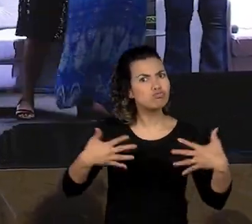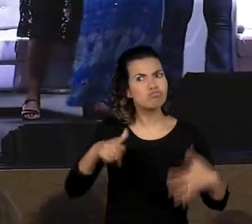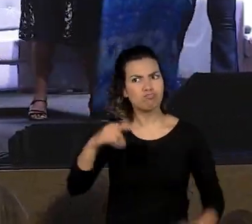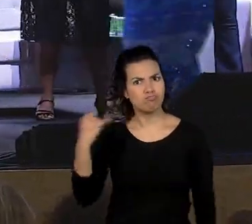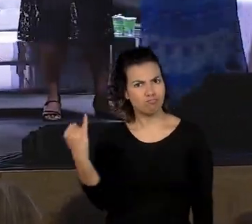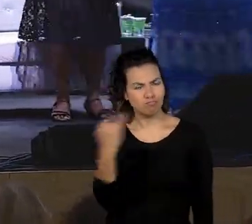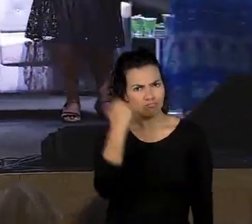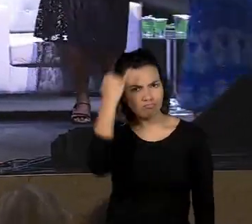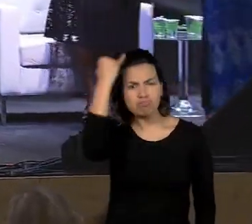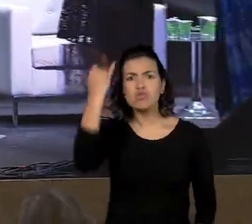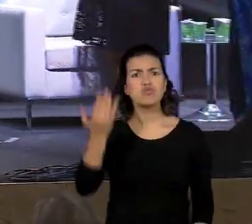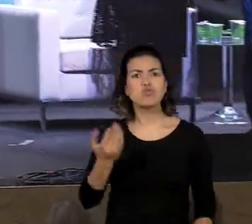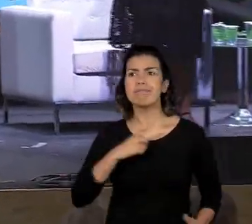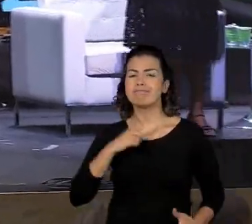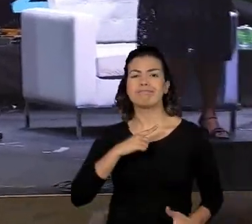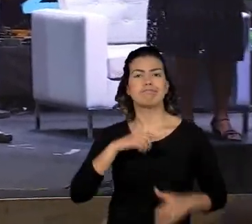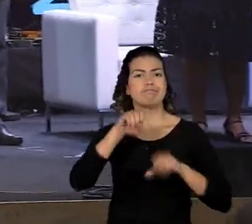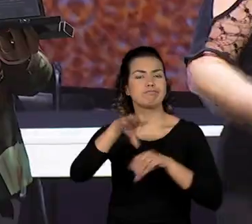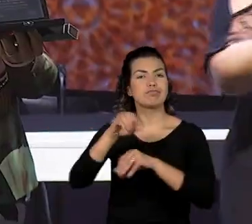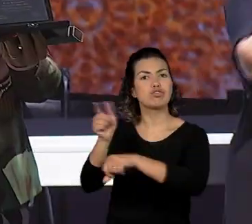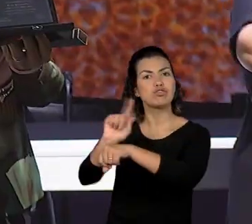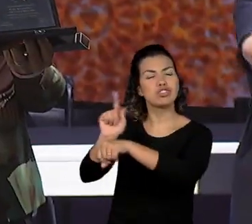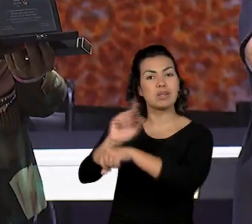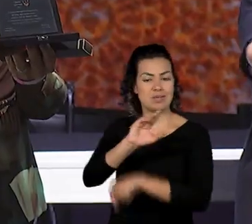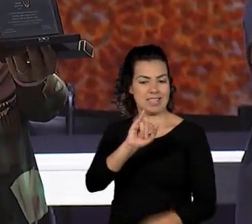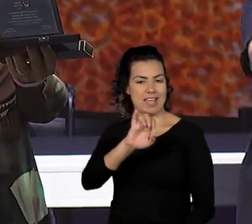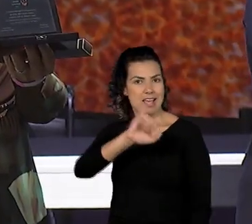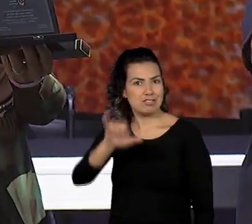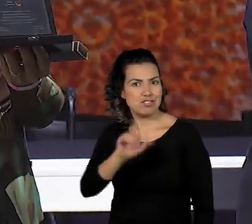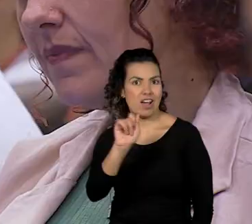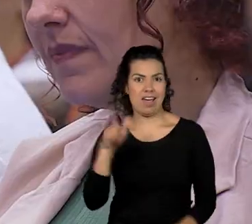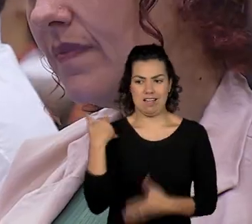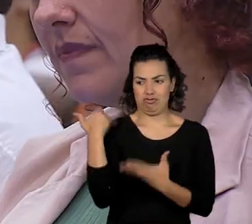educação para jovens e adultos, gestores de EMEI.